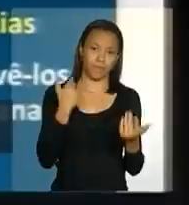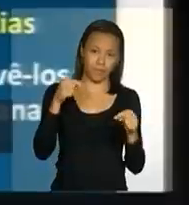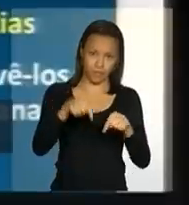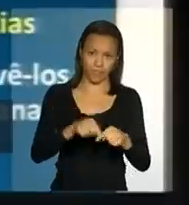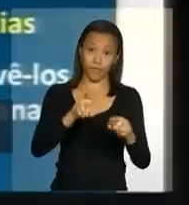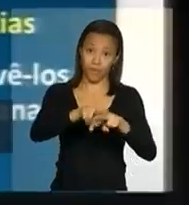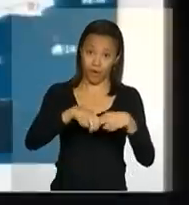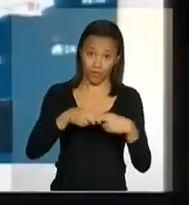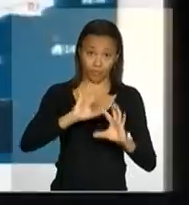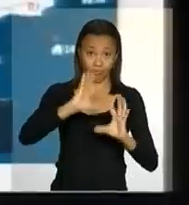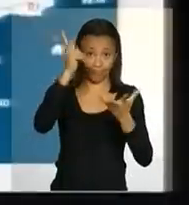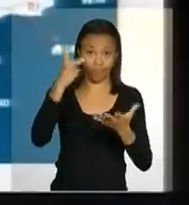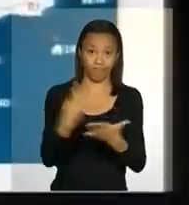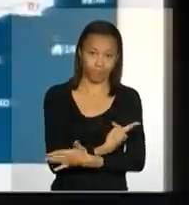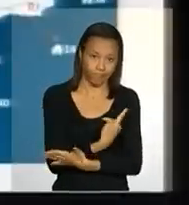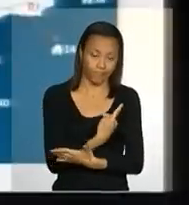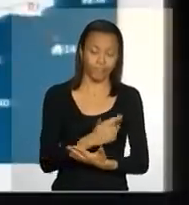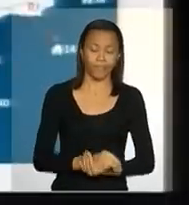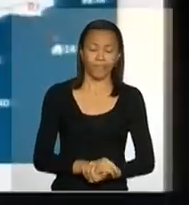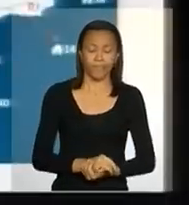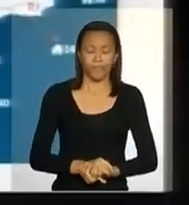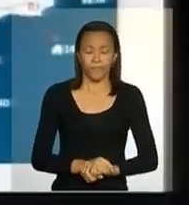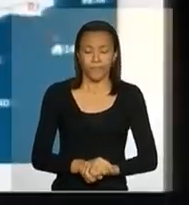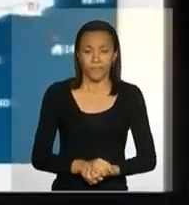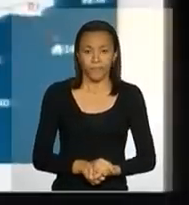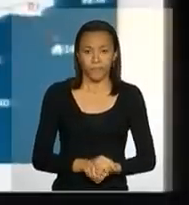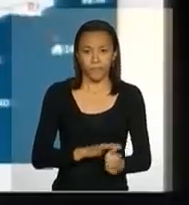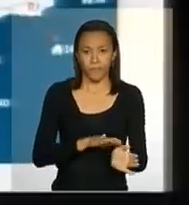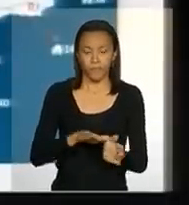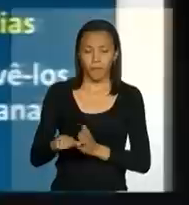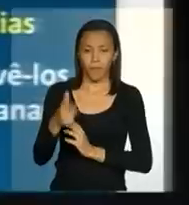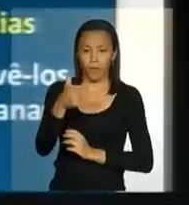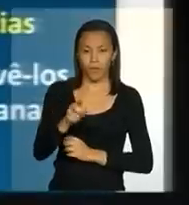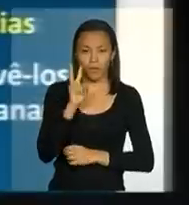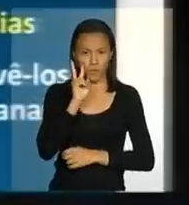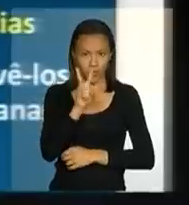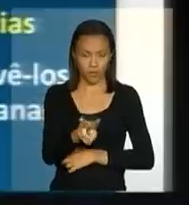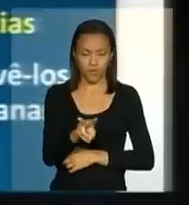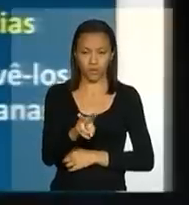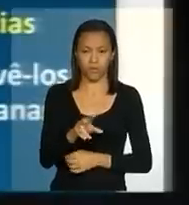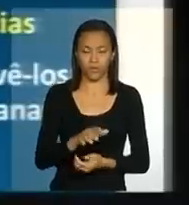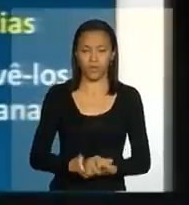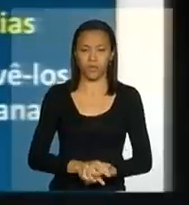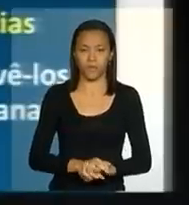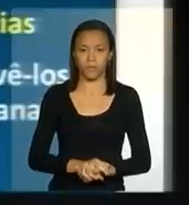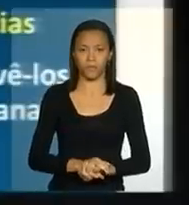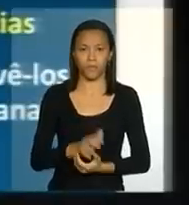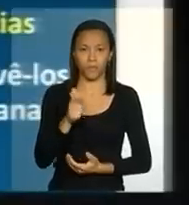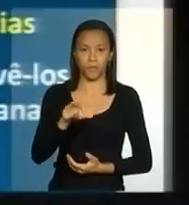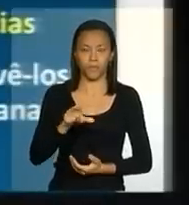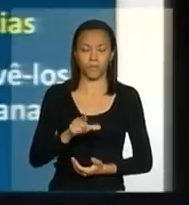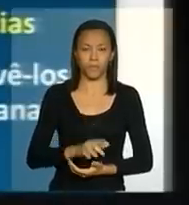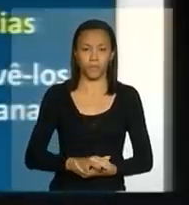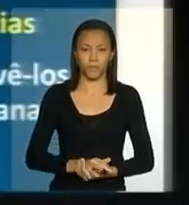severos. Próximo. Um quadro para vocês. Próximo, por favor.